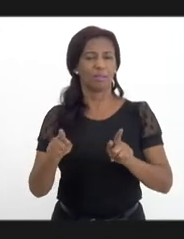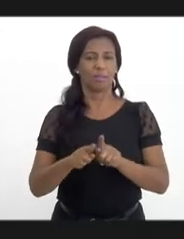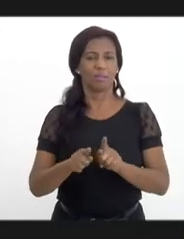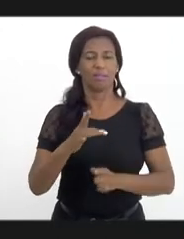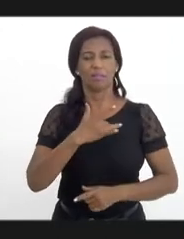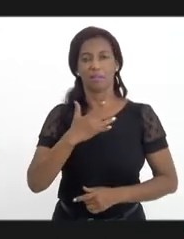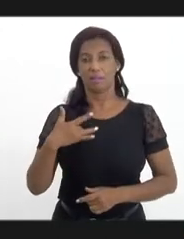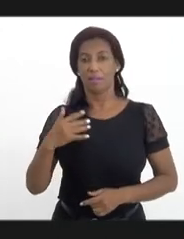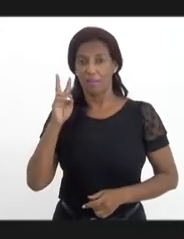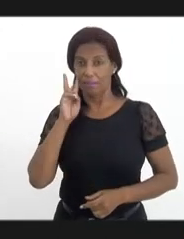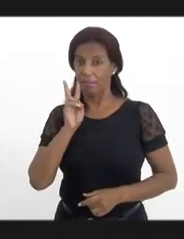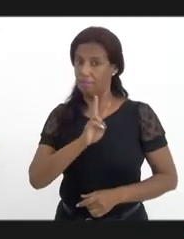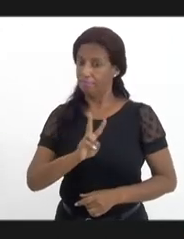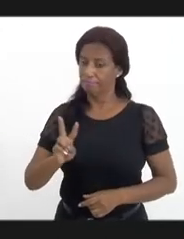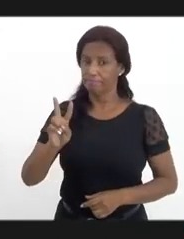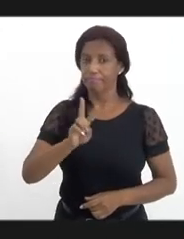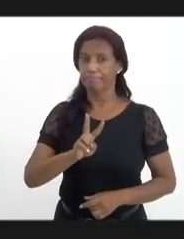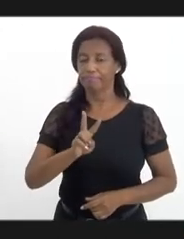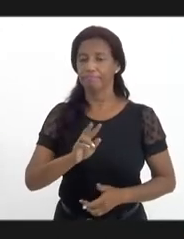Vejam,